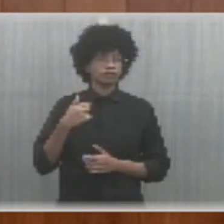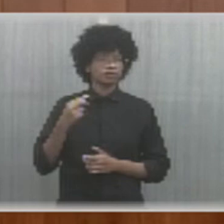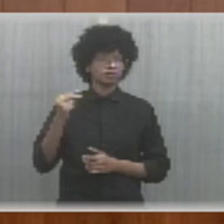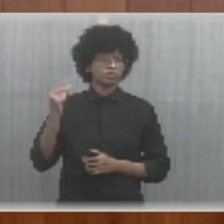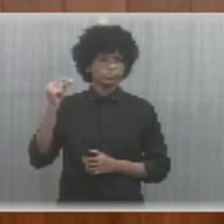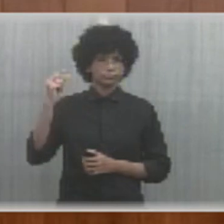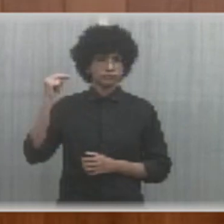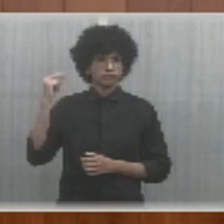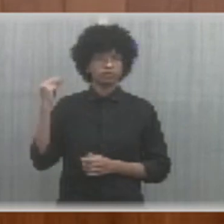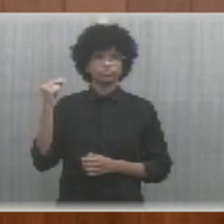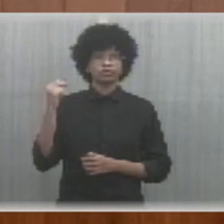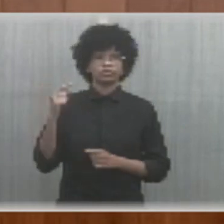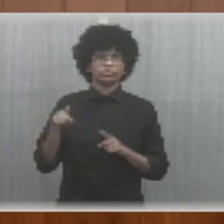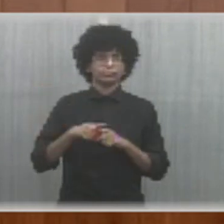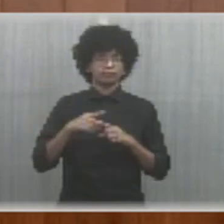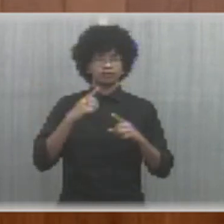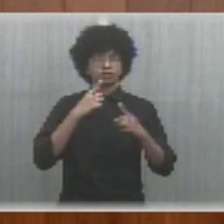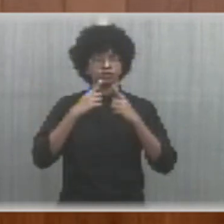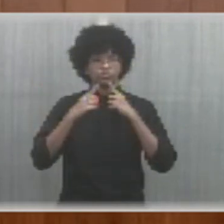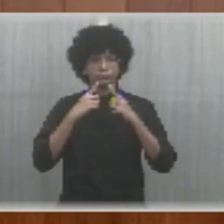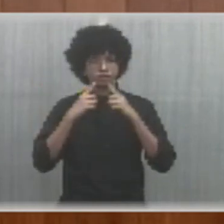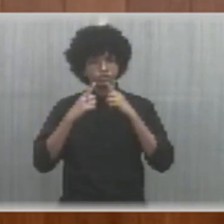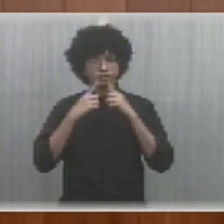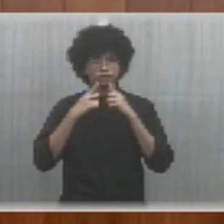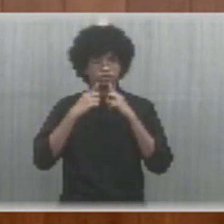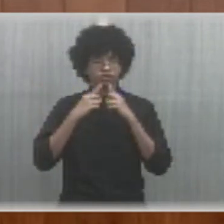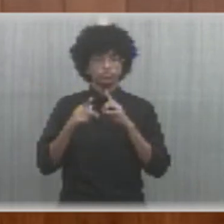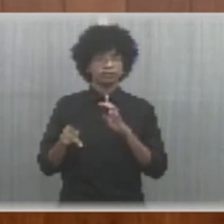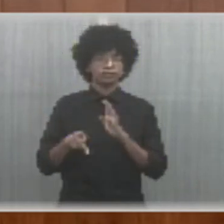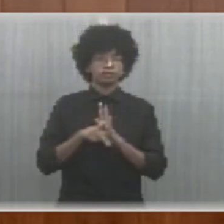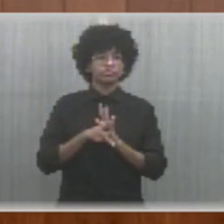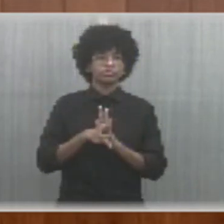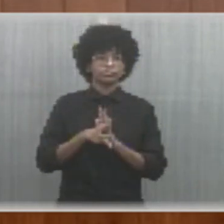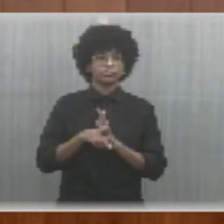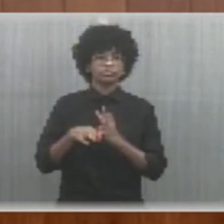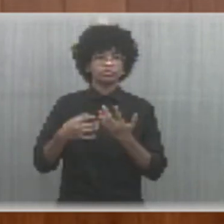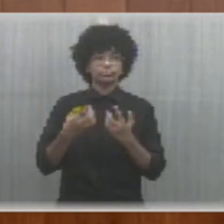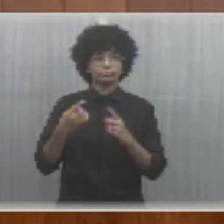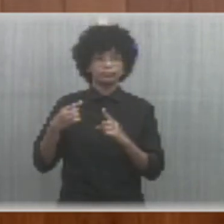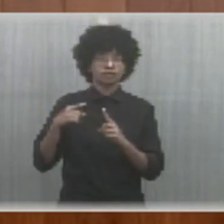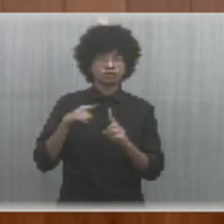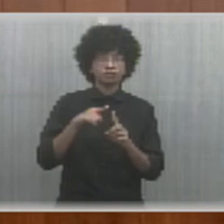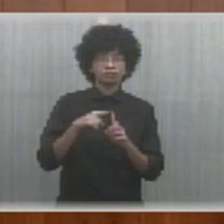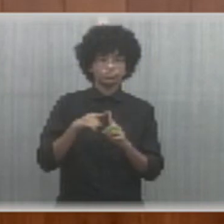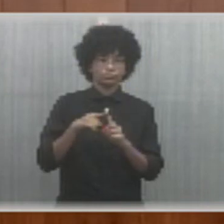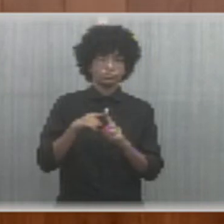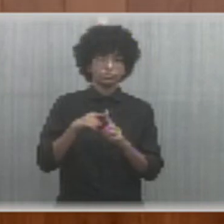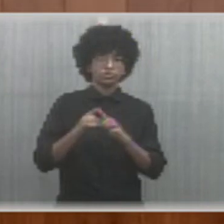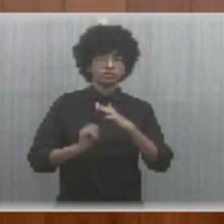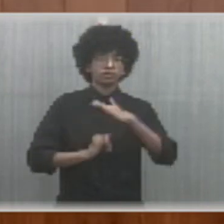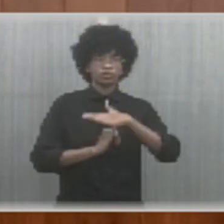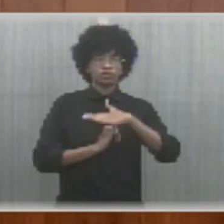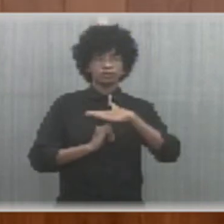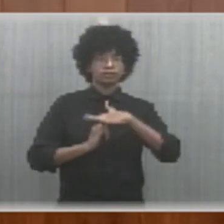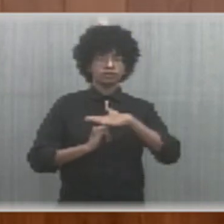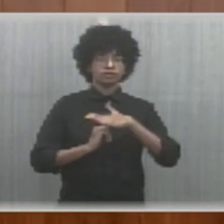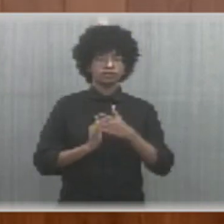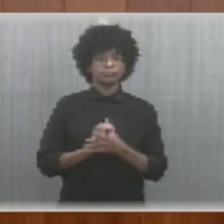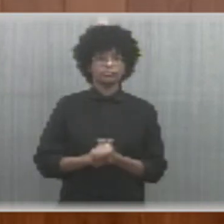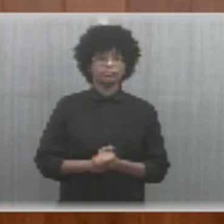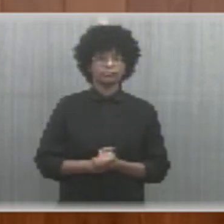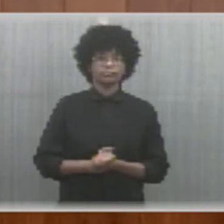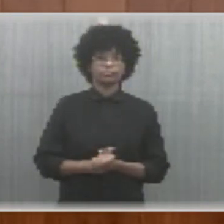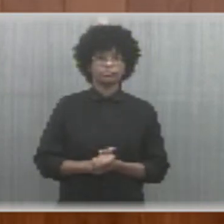e discuto e questiono a finalidade deste órgão, porque,